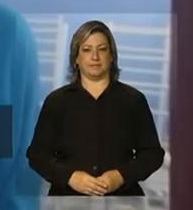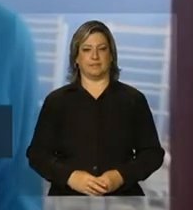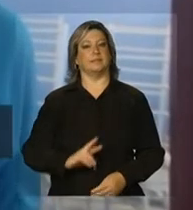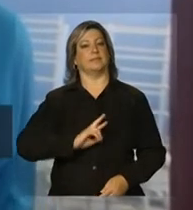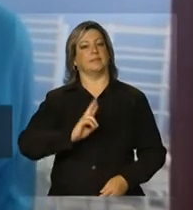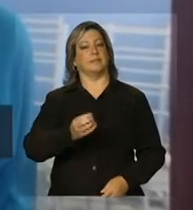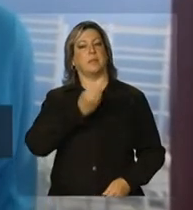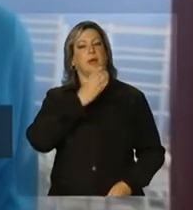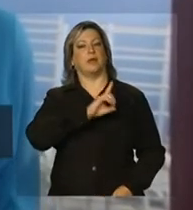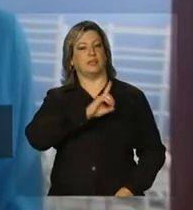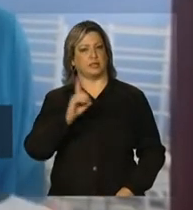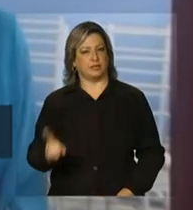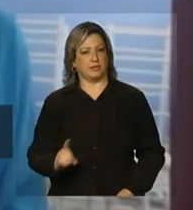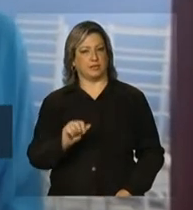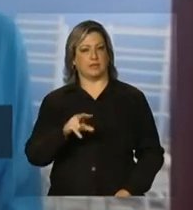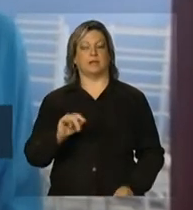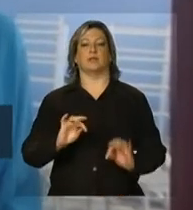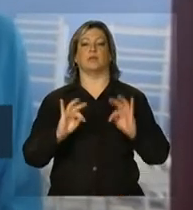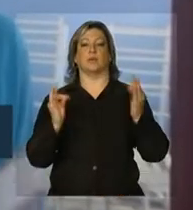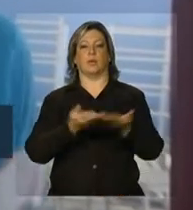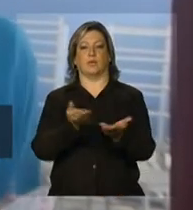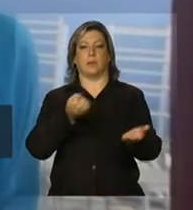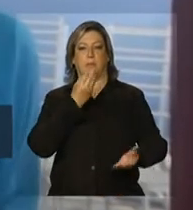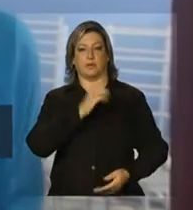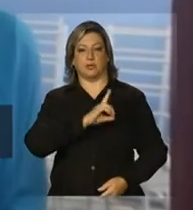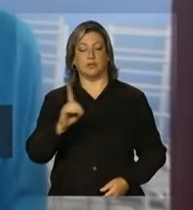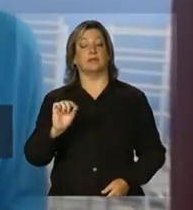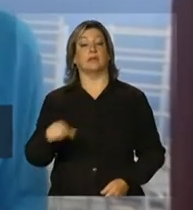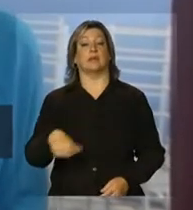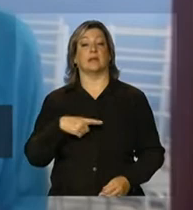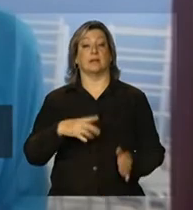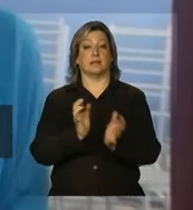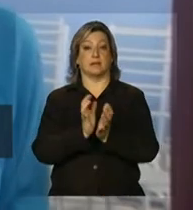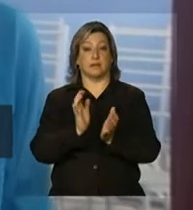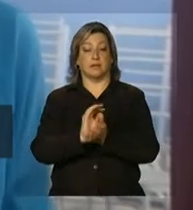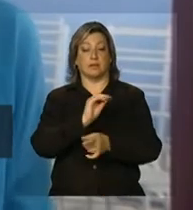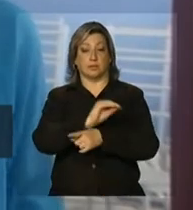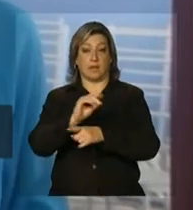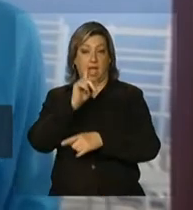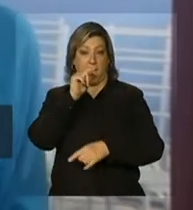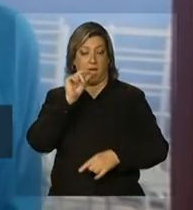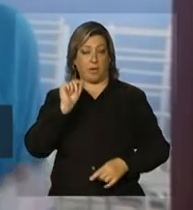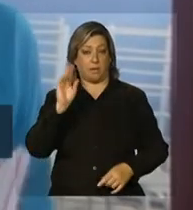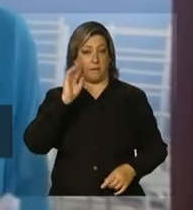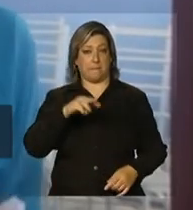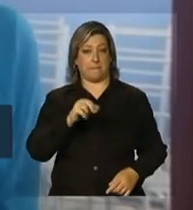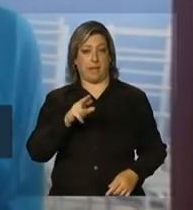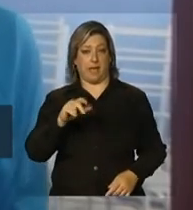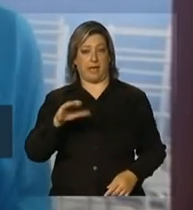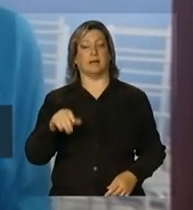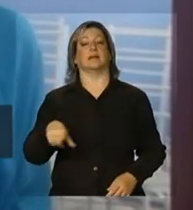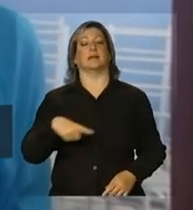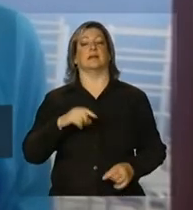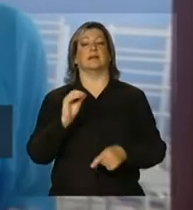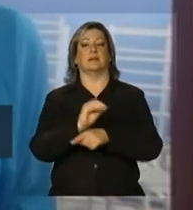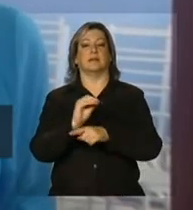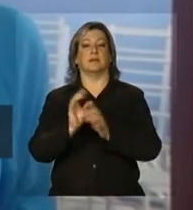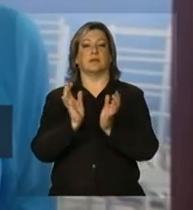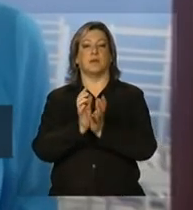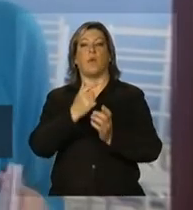Olá, Daniela, bom dia. Bom dia a todos. O sistema de abastecimento Marrecas vai ser um reforço para os outros sistemas de